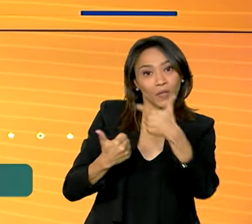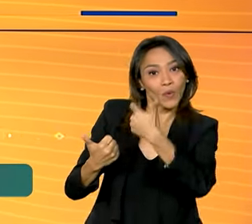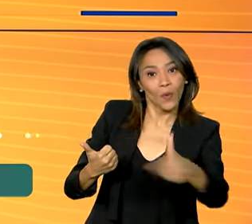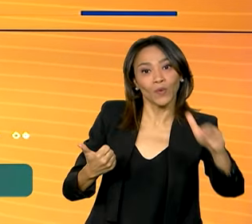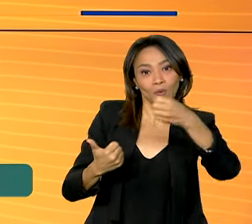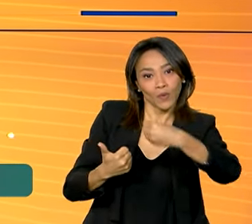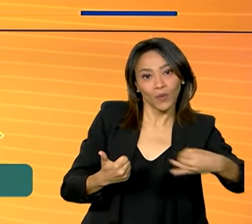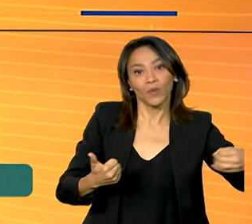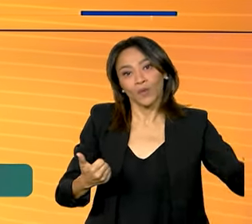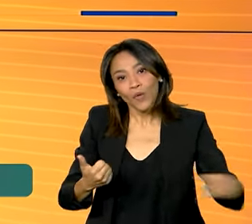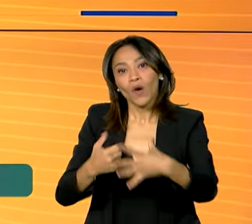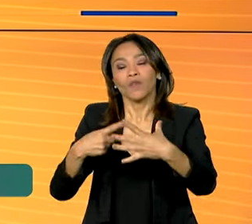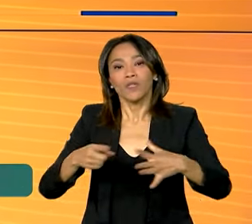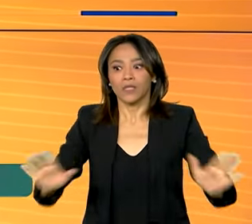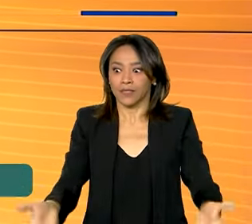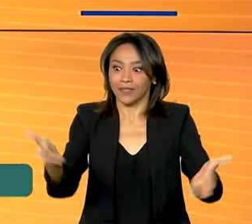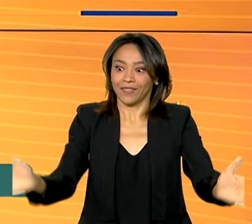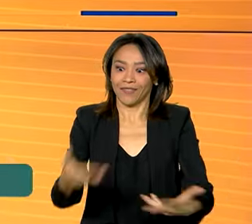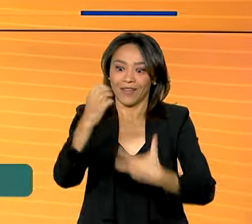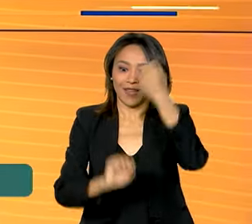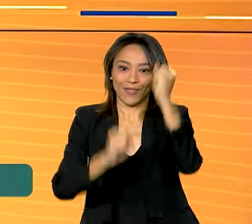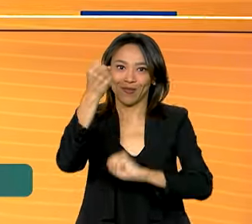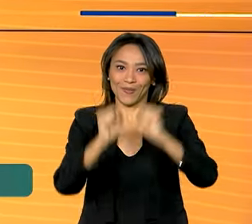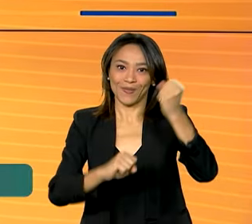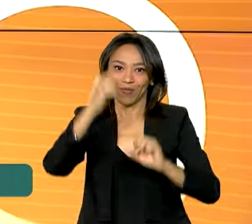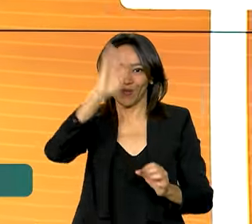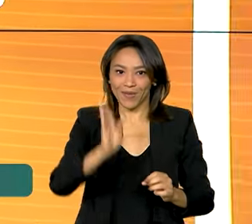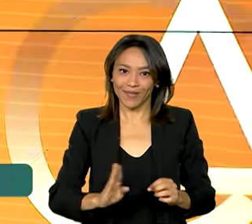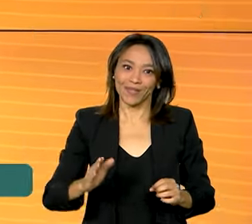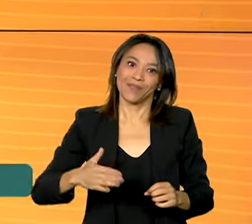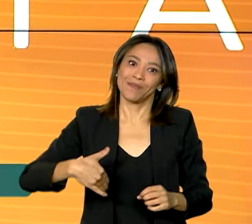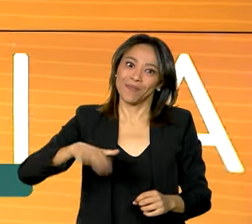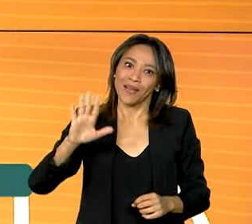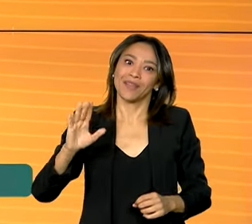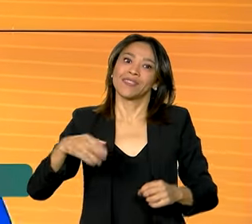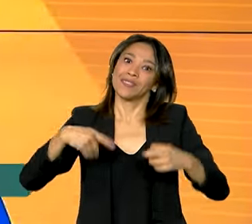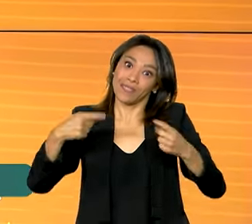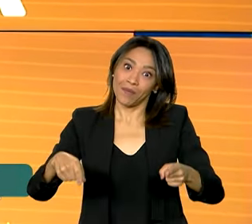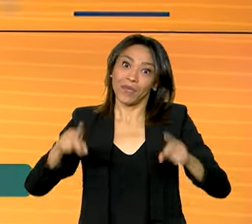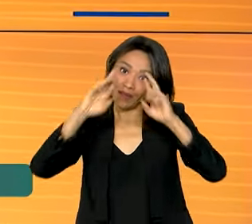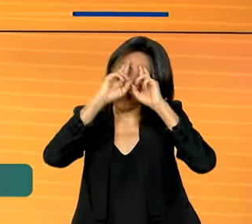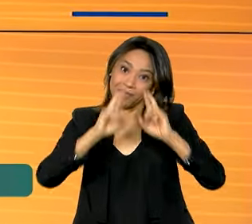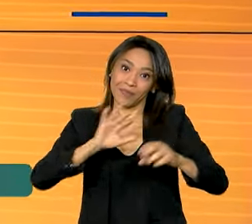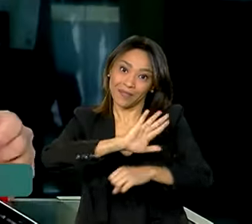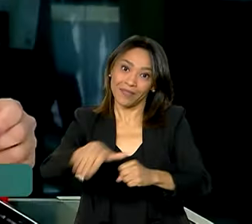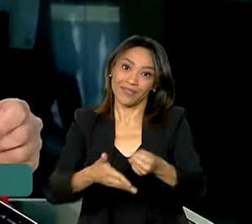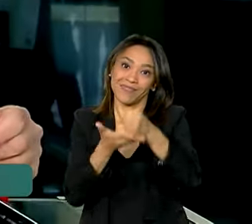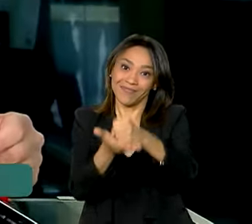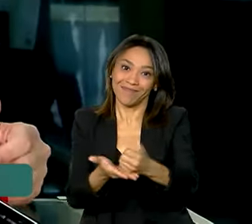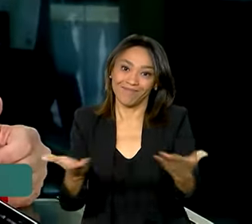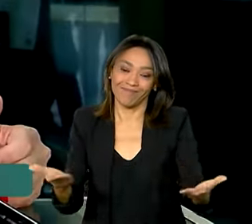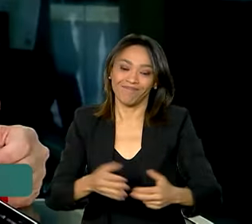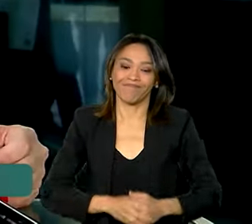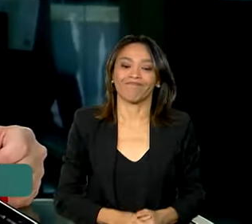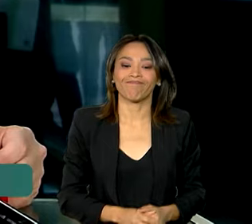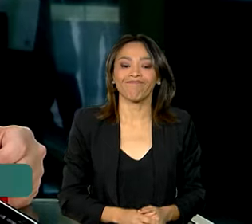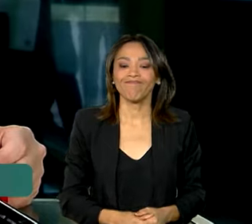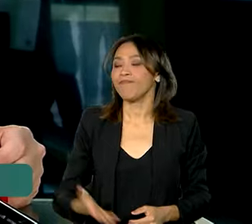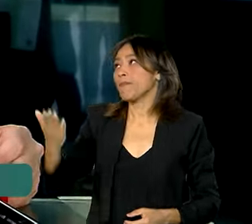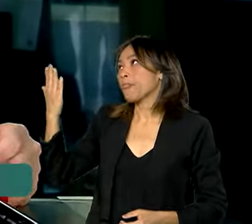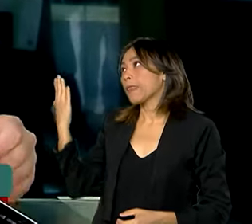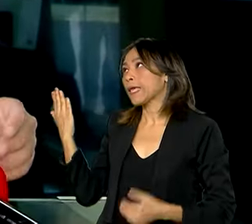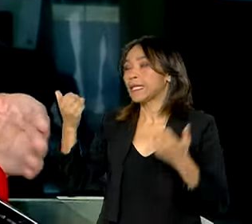parque industrial brasileiro, que pode ser mais produtivo e ambientalmente sustentável. Vem ao